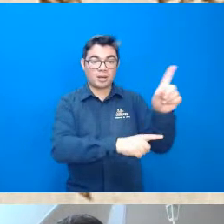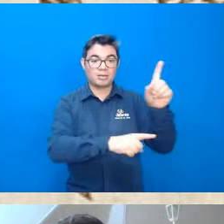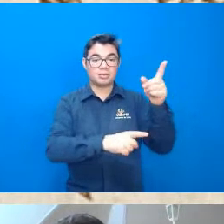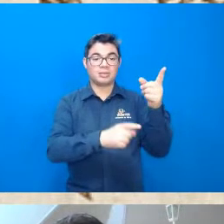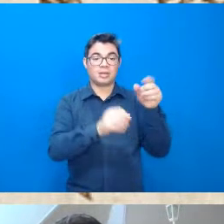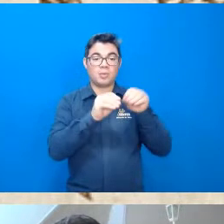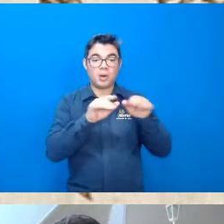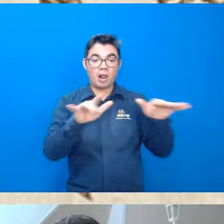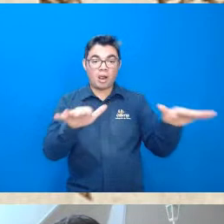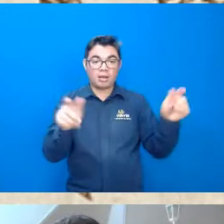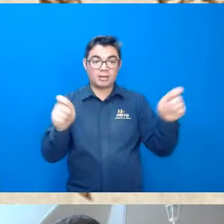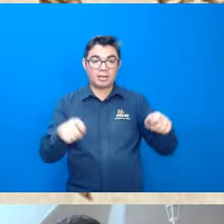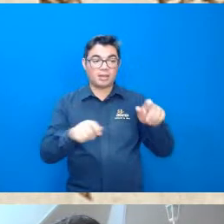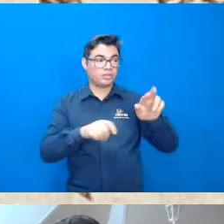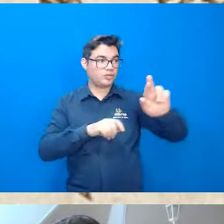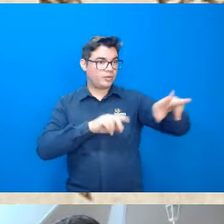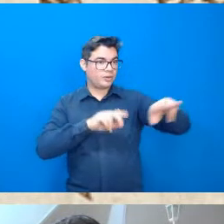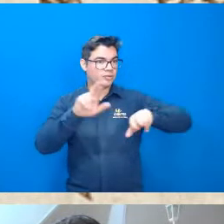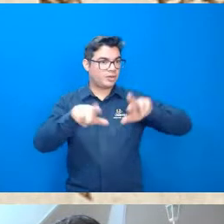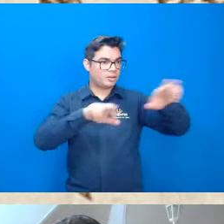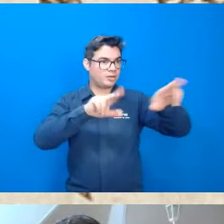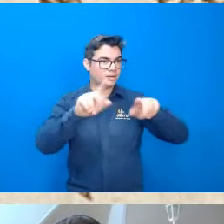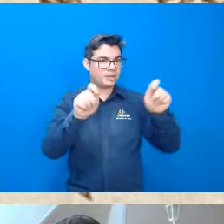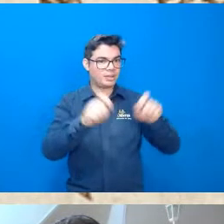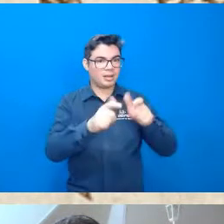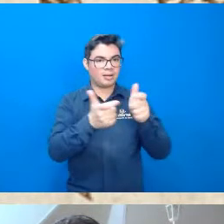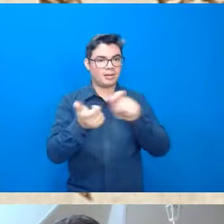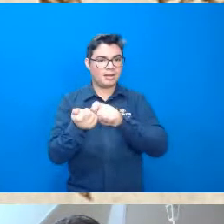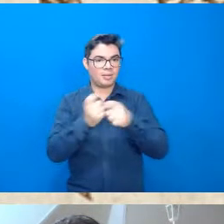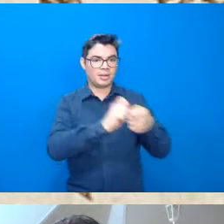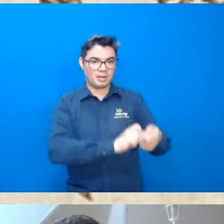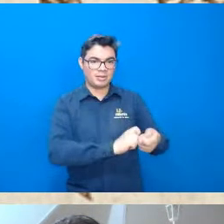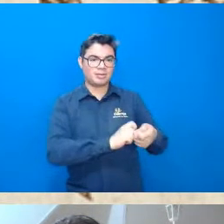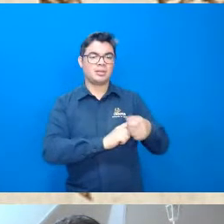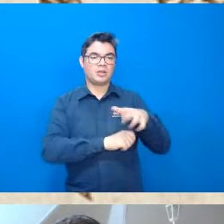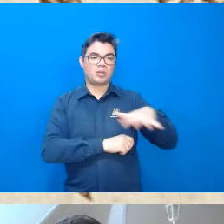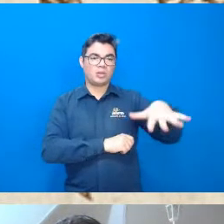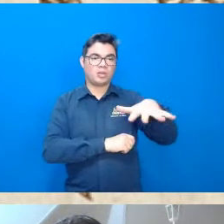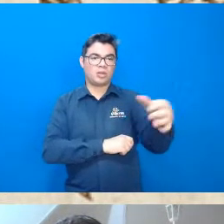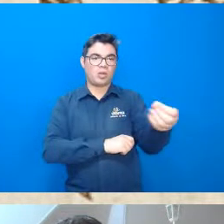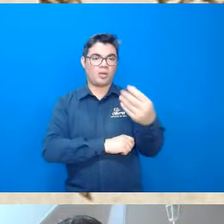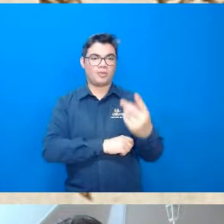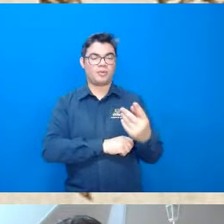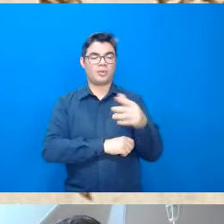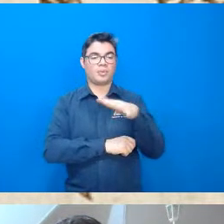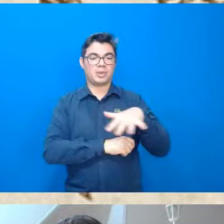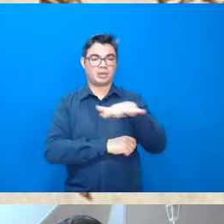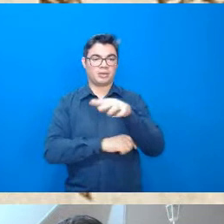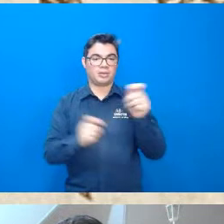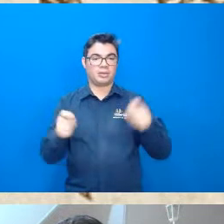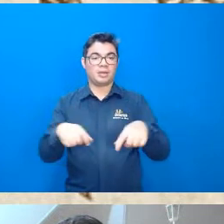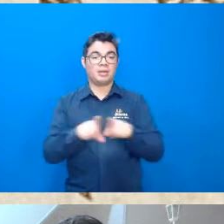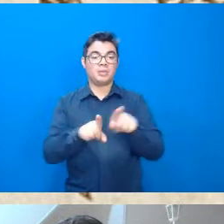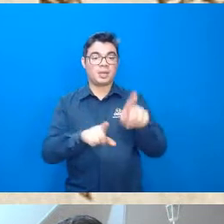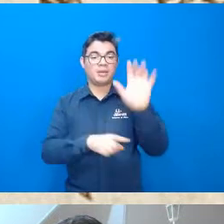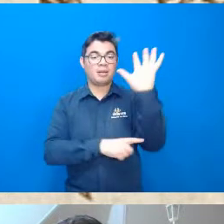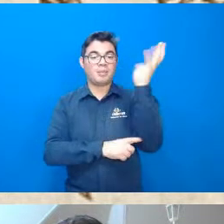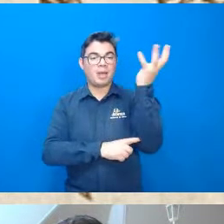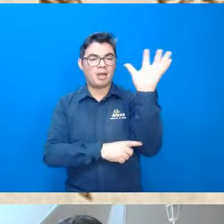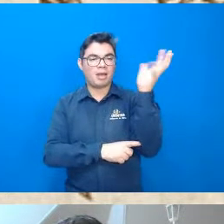geneticamente diferentes para propiciar adaptabilidade a esses novos ambientes em relação às mudanças climáticas